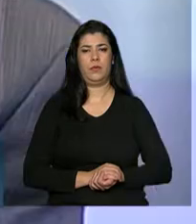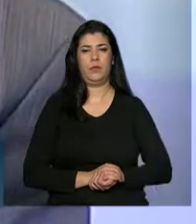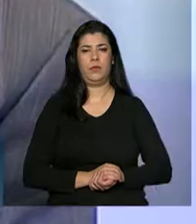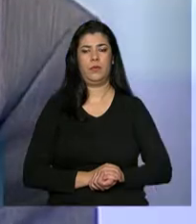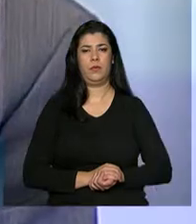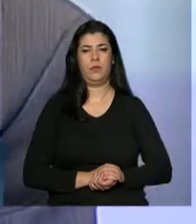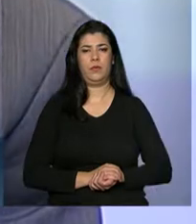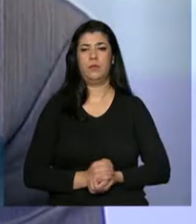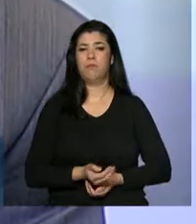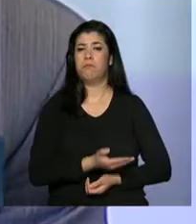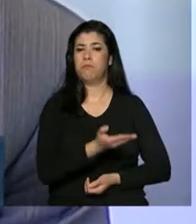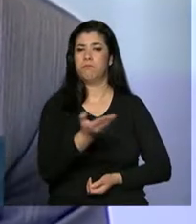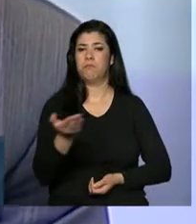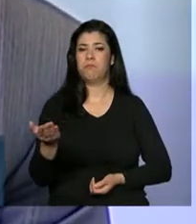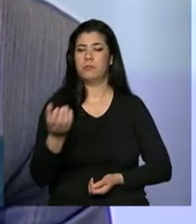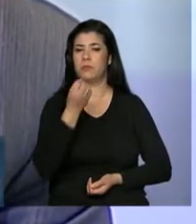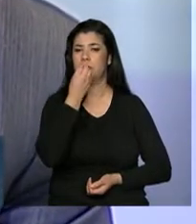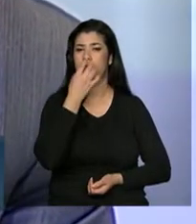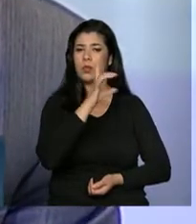Senhoras e senhores, bom dia.